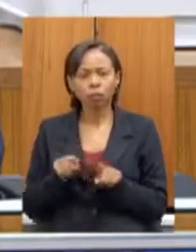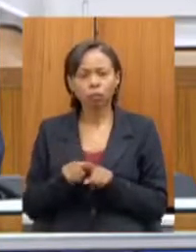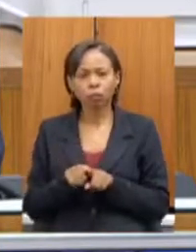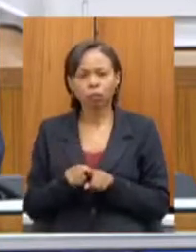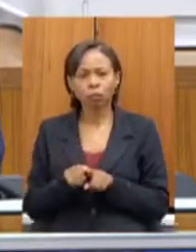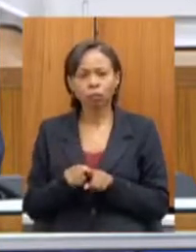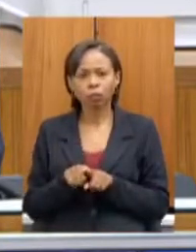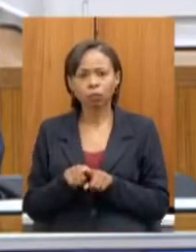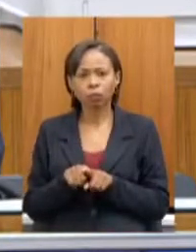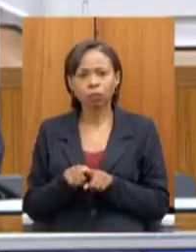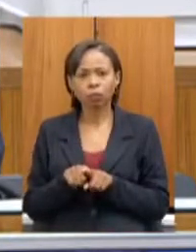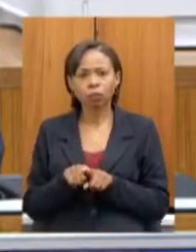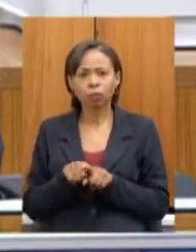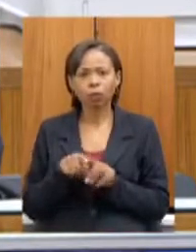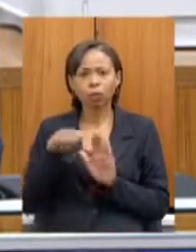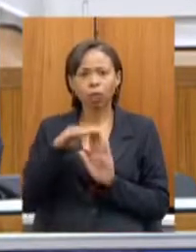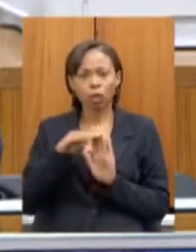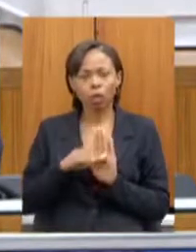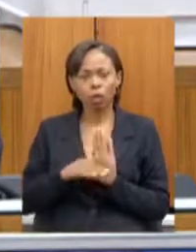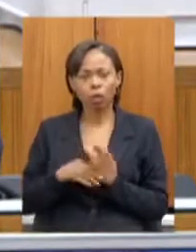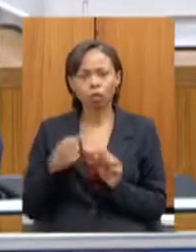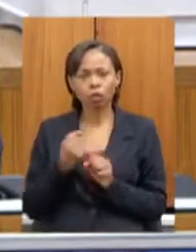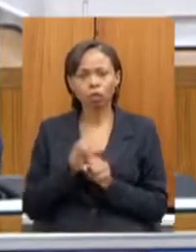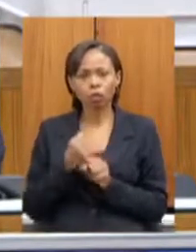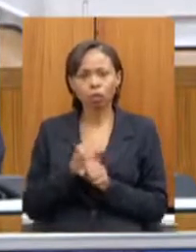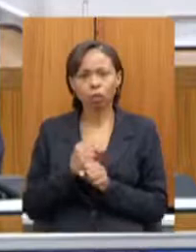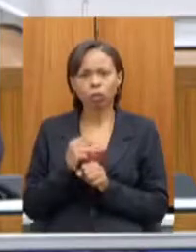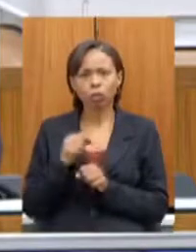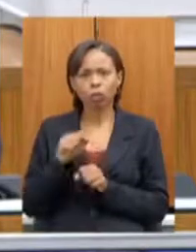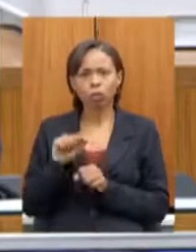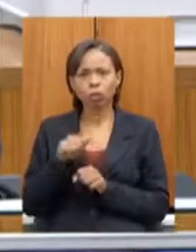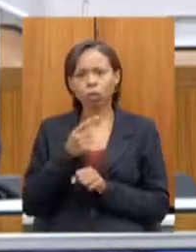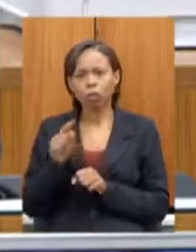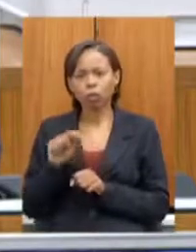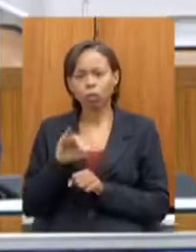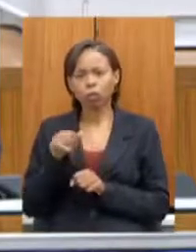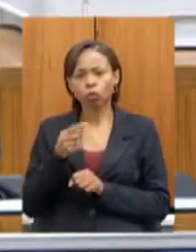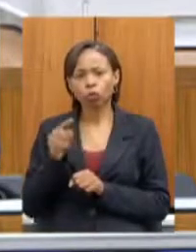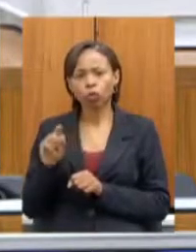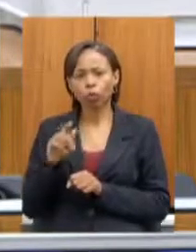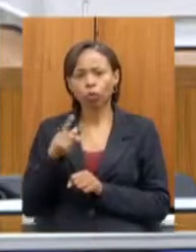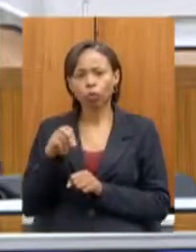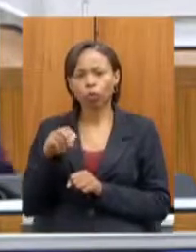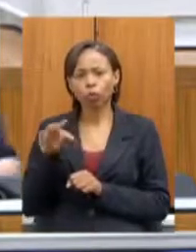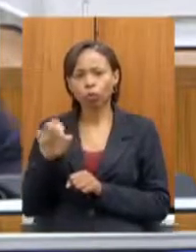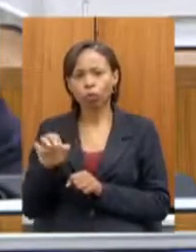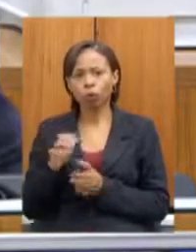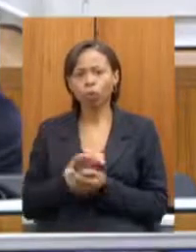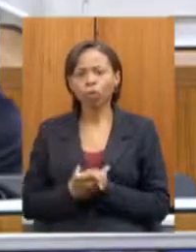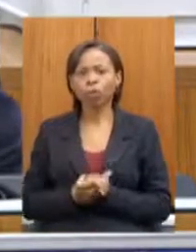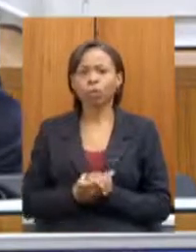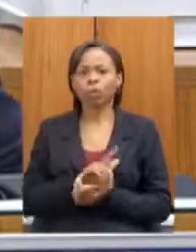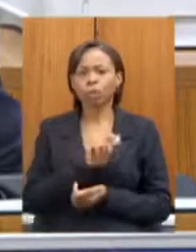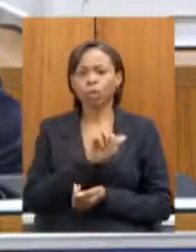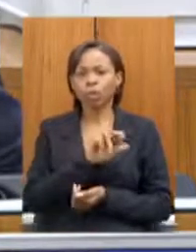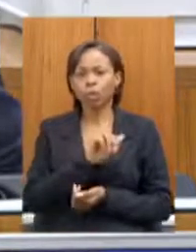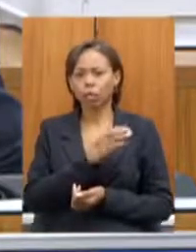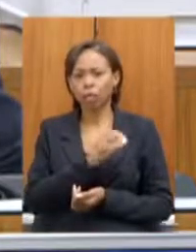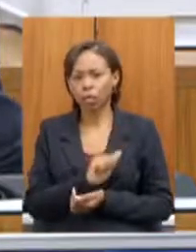no catálogo de obras São Pedro da Garça e São João da Ponte e estamos aí agora